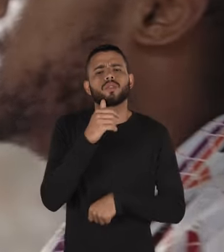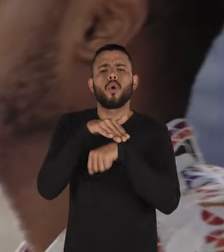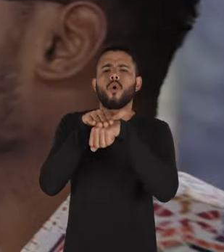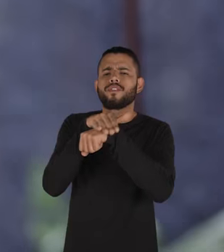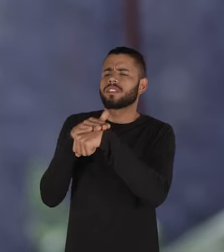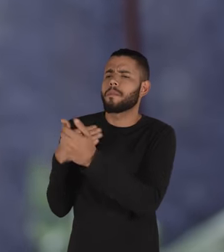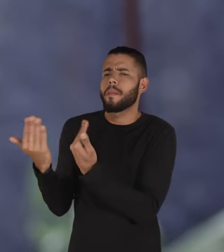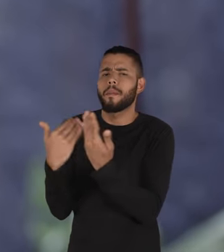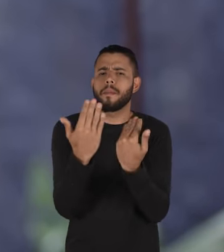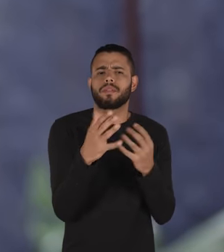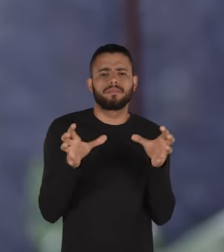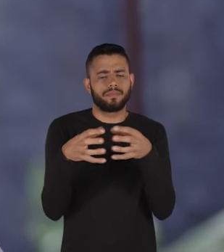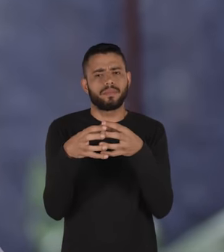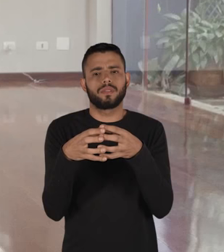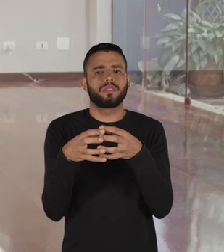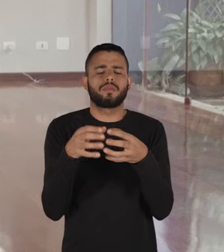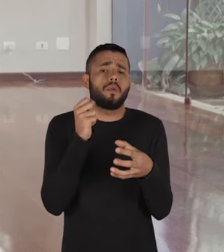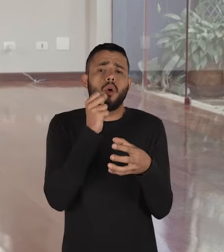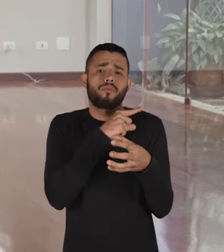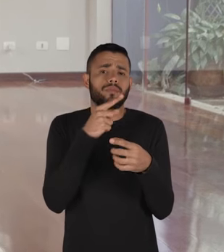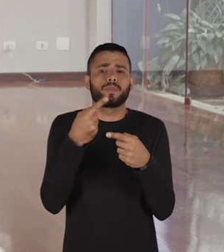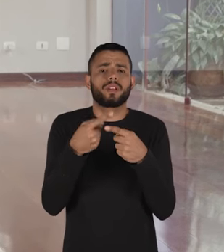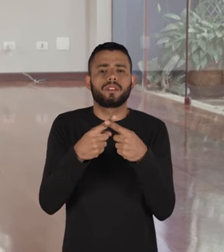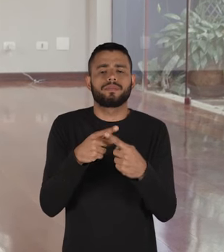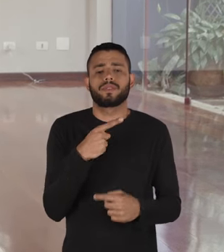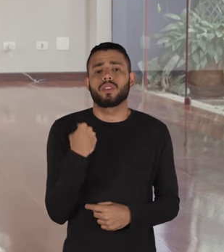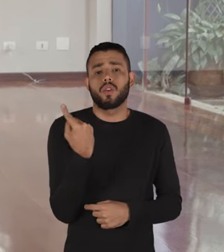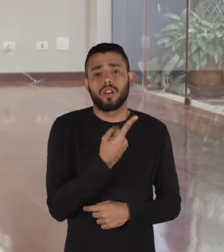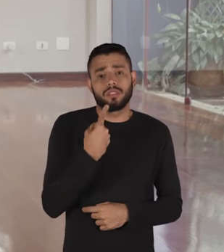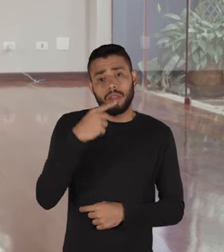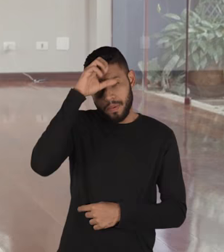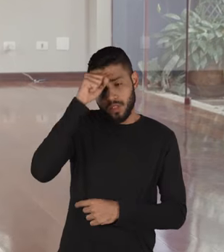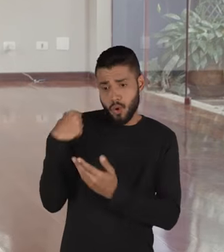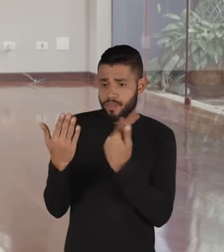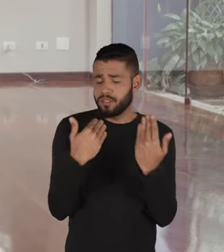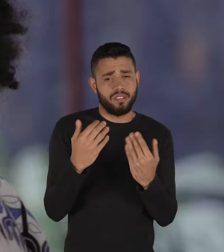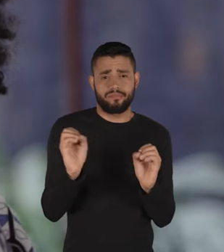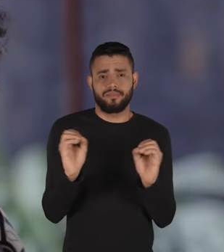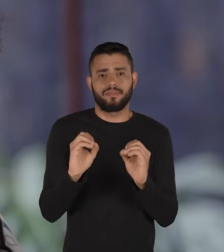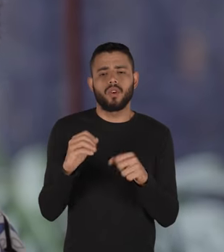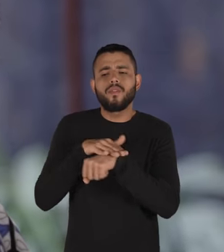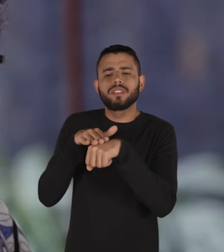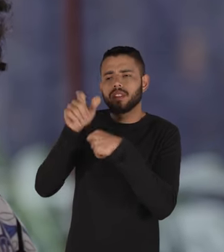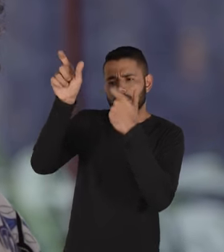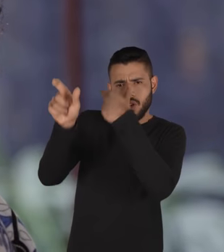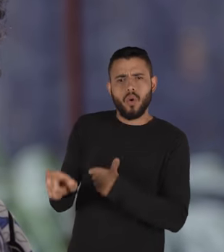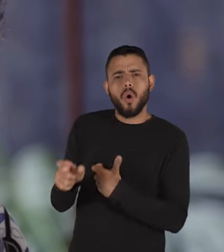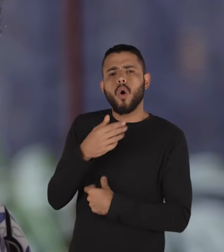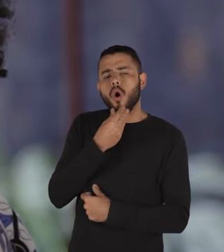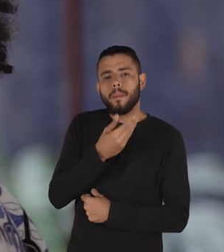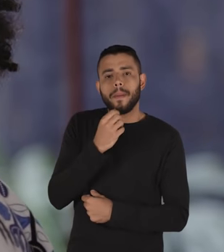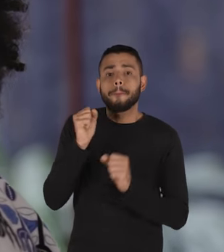os homens conversarem entre si por uma razão muito óbvia nós não aprendemos a conversar falar com um outro